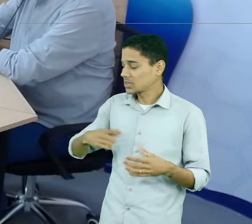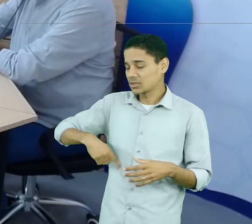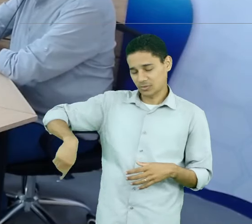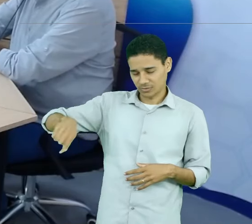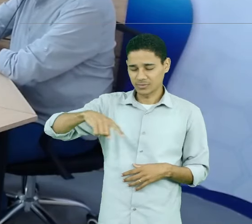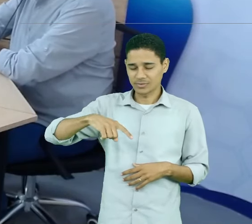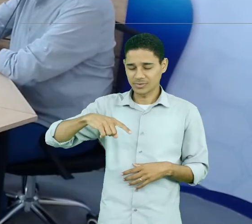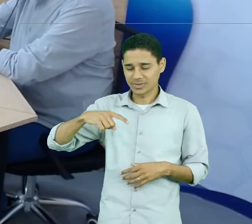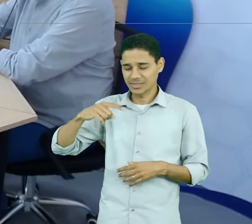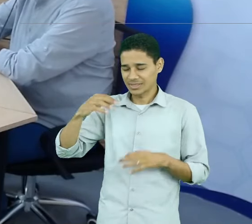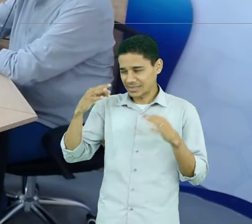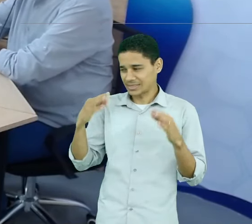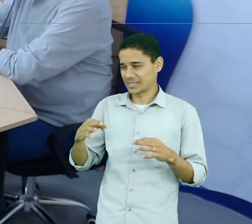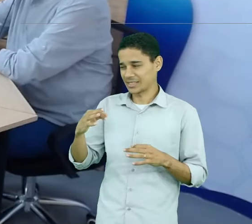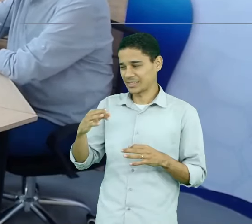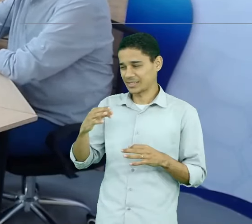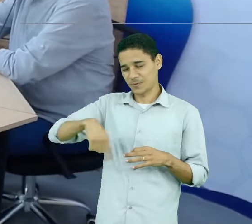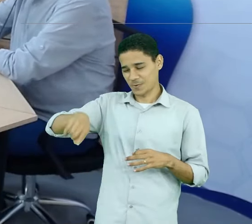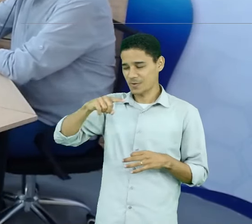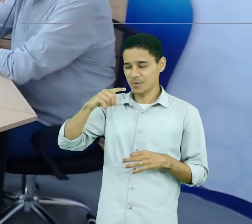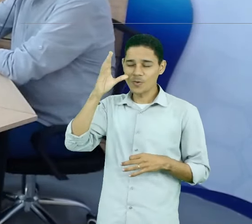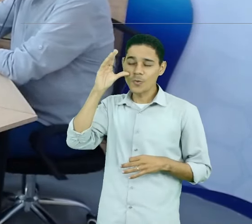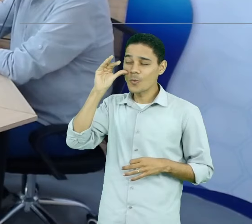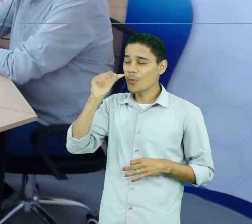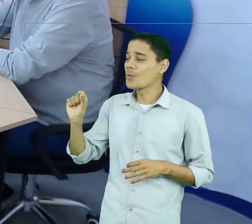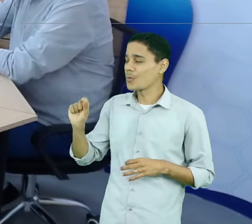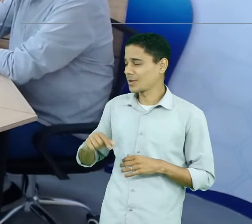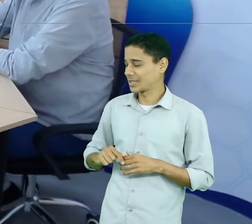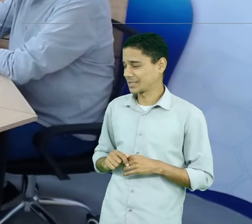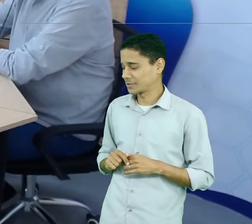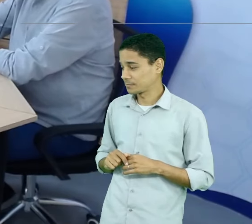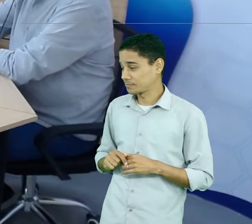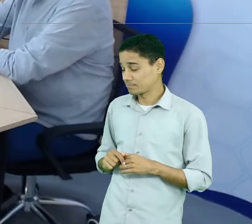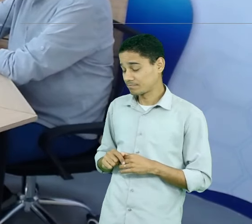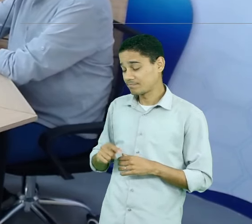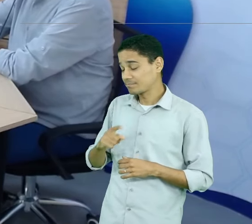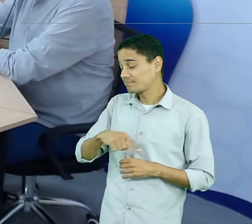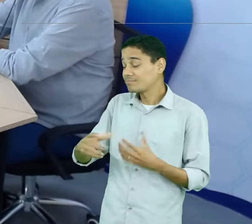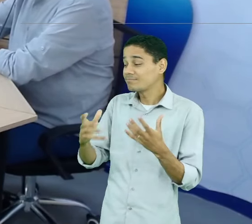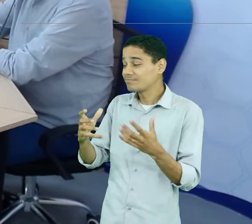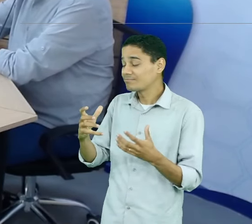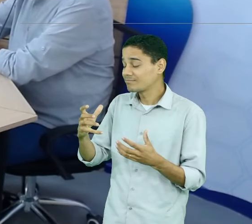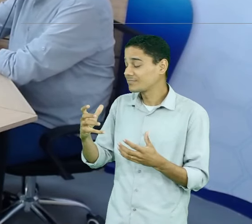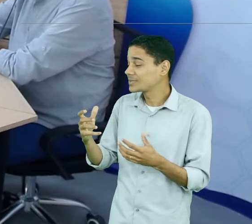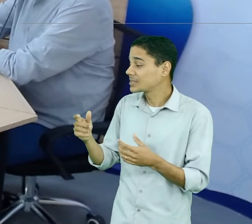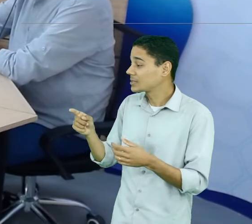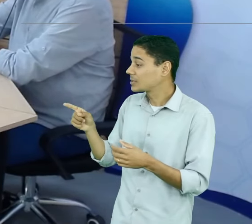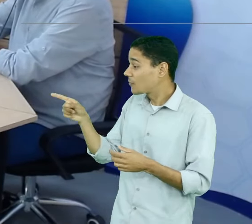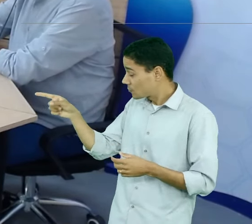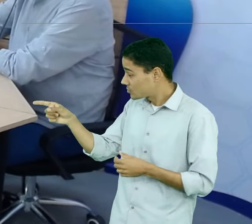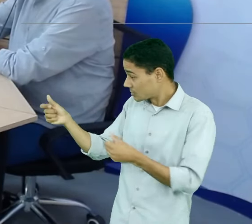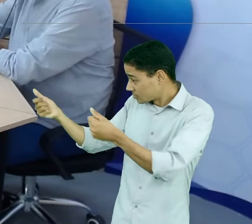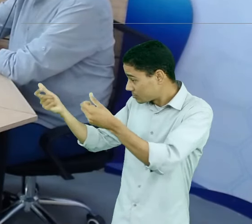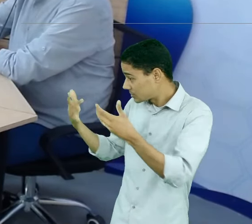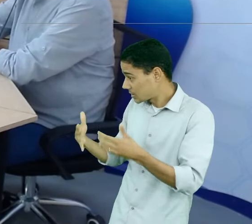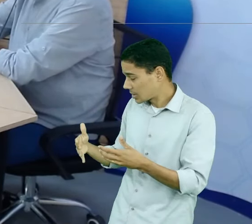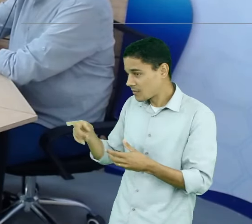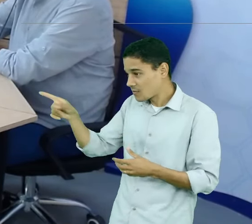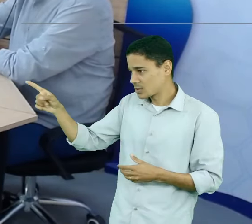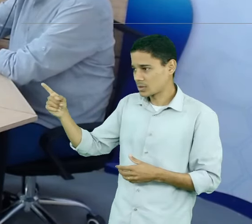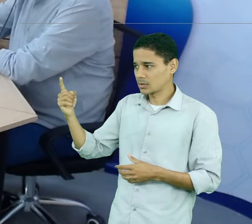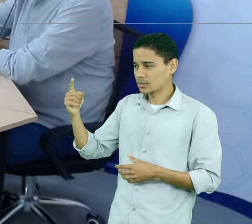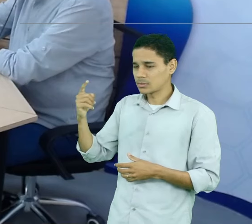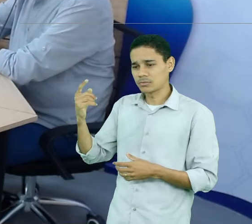curiosos, professor. Para saber, na sua visão e vivências